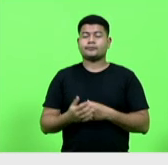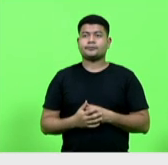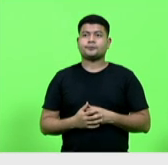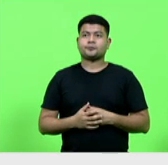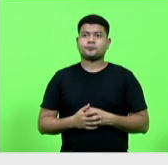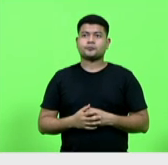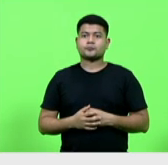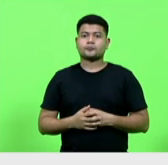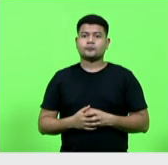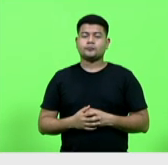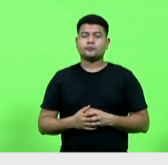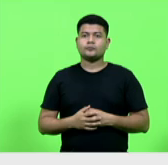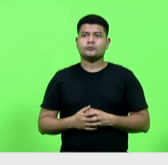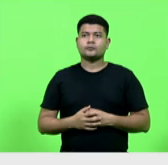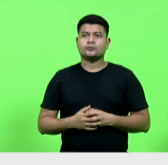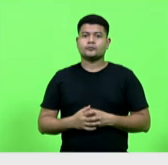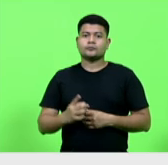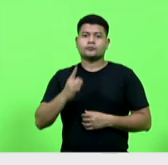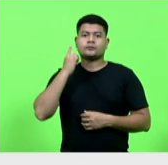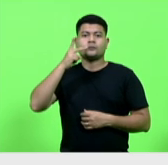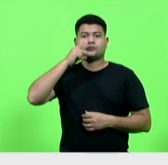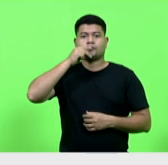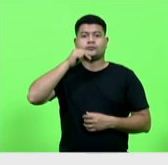como vota o deputado Quino de Nunes,